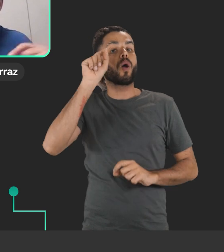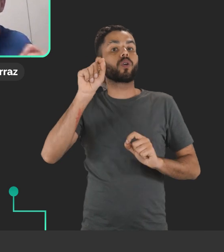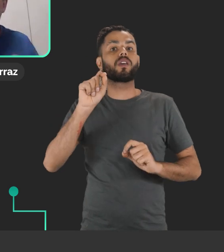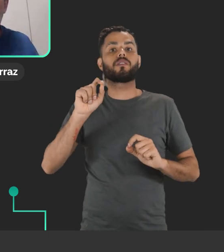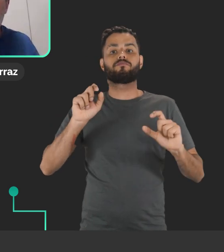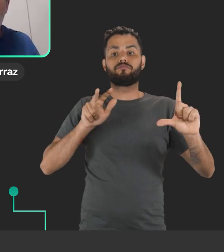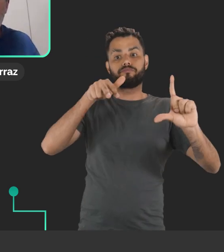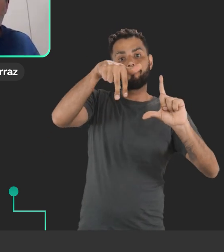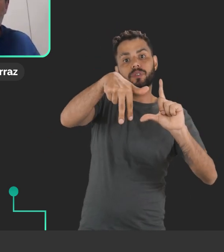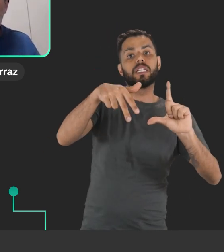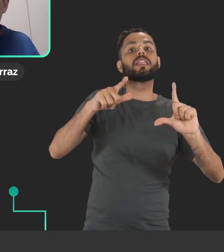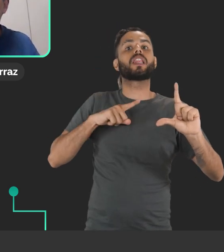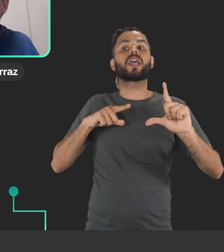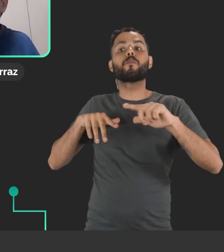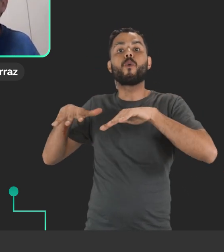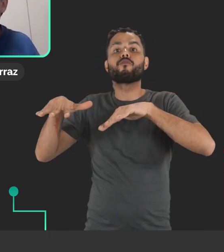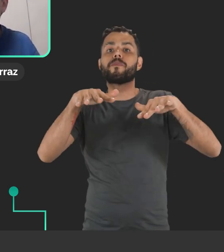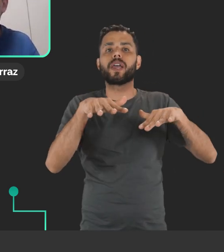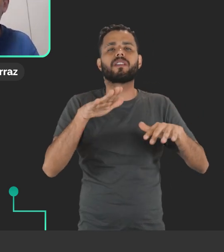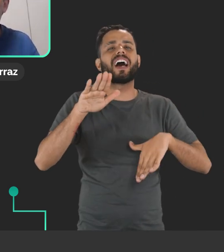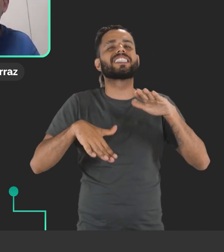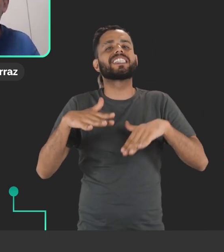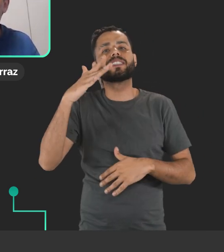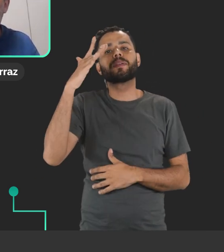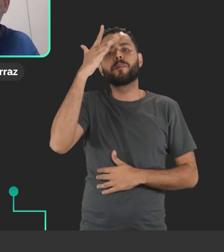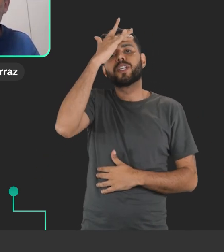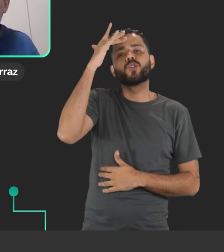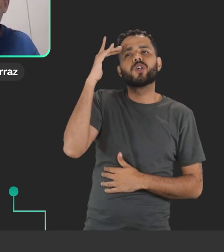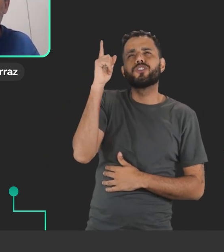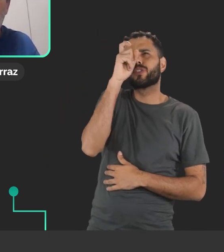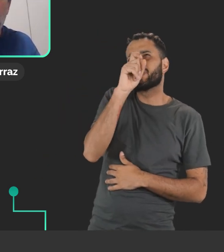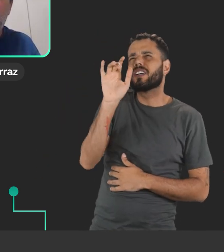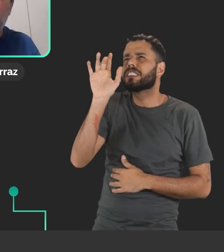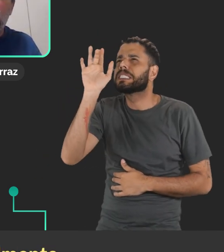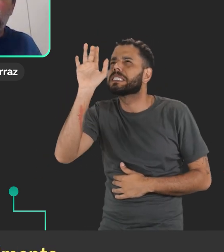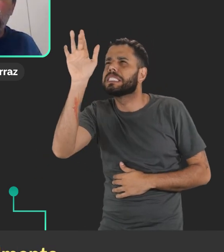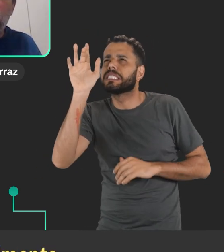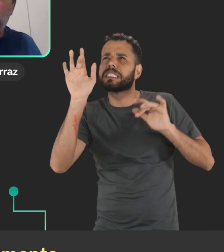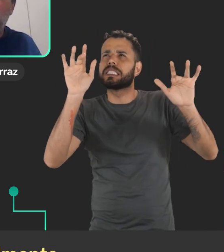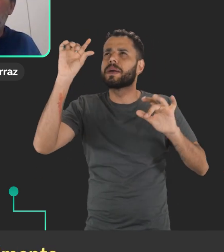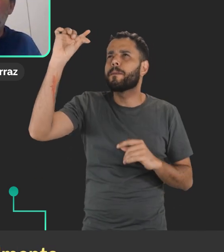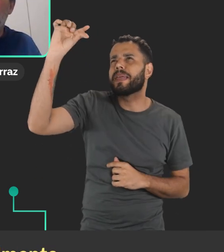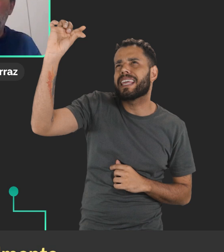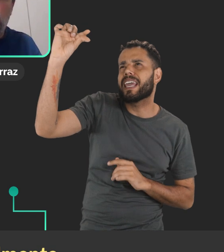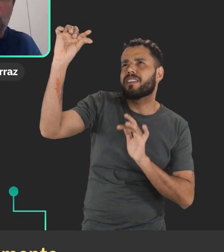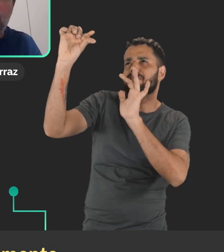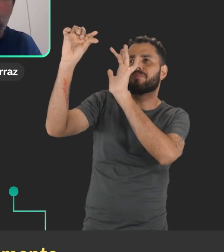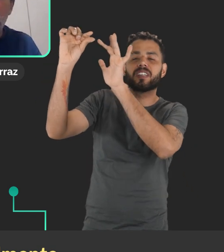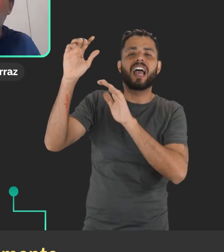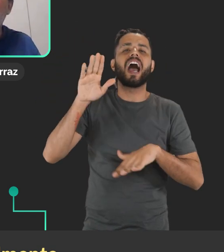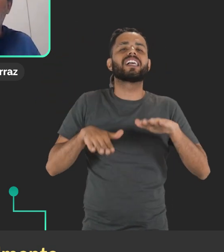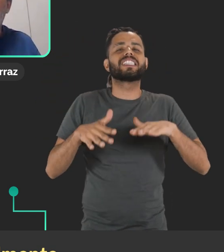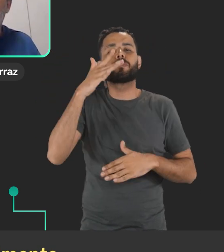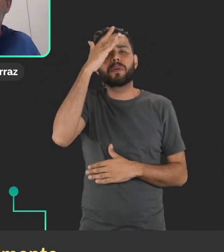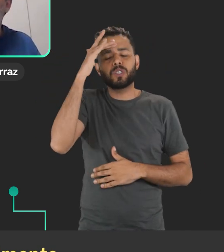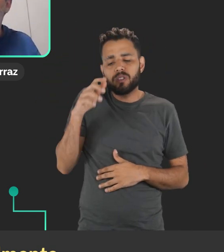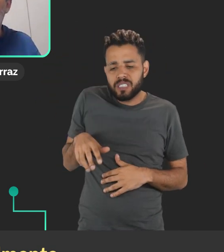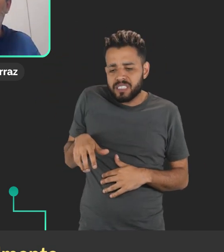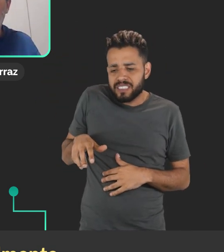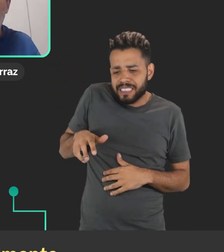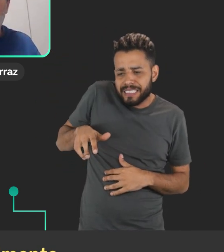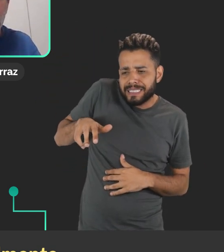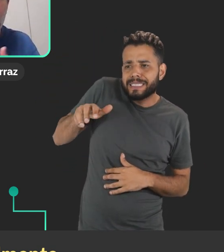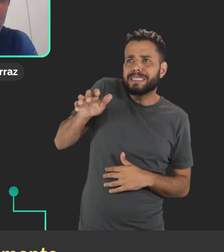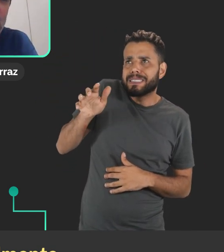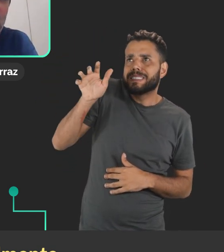tem que fazer alguns movimentos. Talvez algumas pessoas podem ter dificuldade para poder tocar em um elemento muito pequeno, principalmente